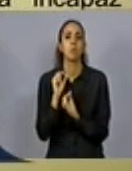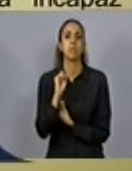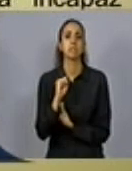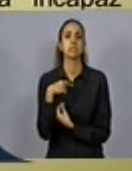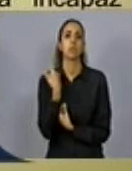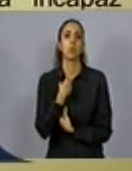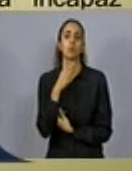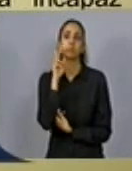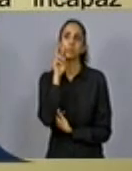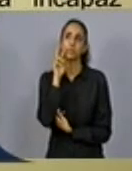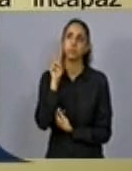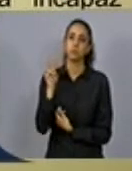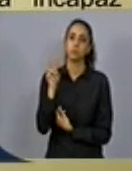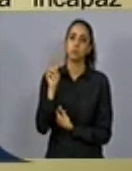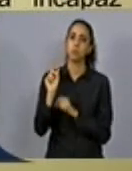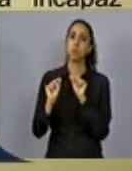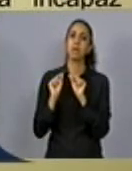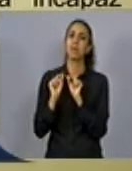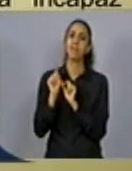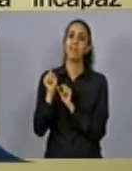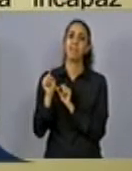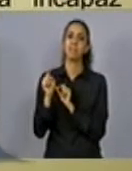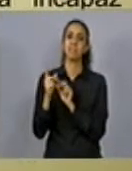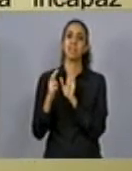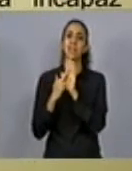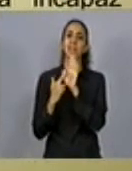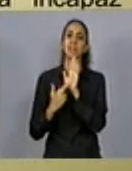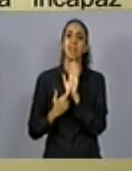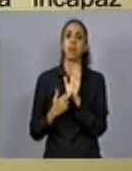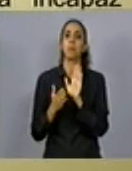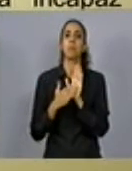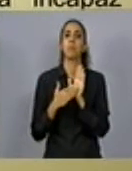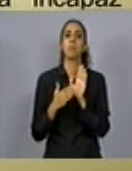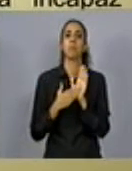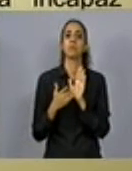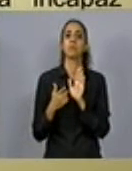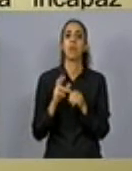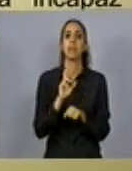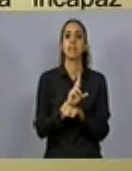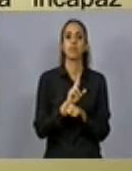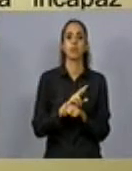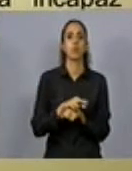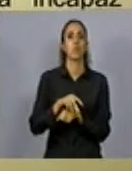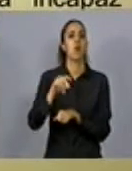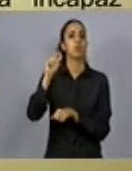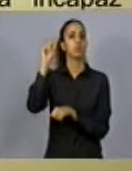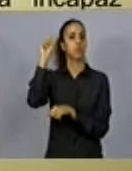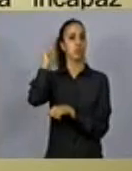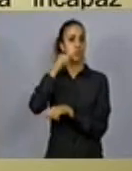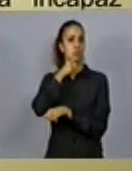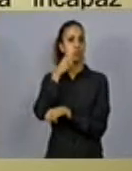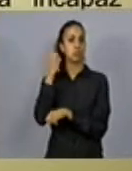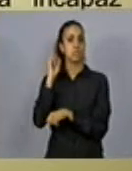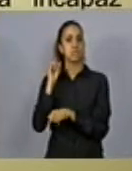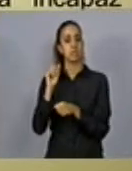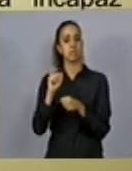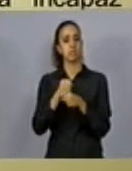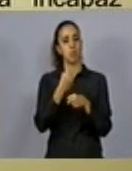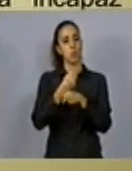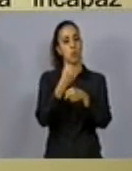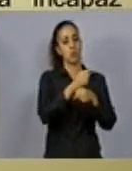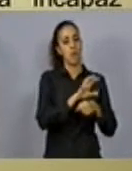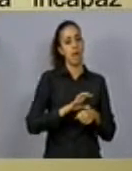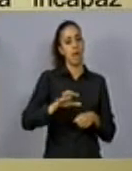visualizar o que é esse critério que foi proposto para os reservatórios antigos de você fazer uma área de preservação